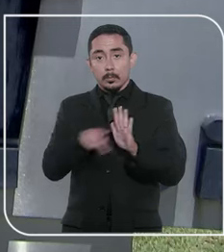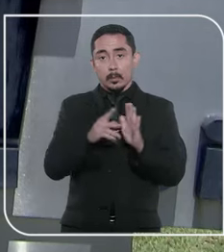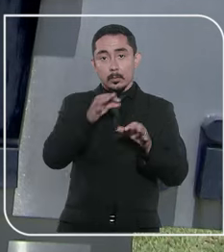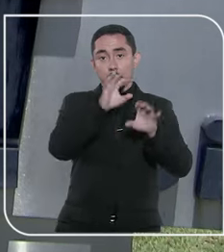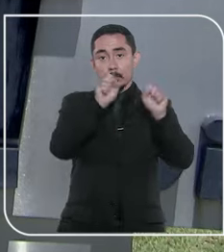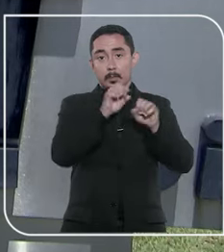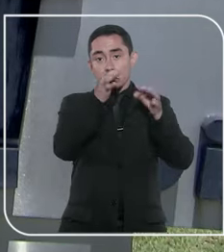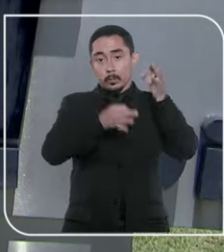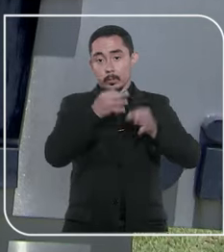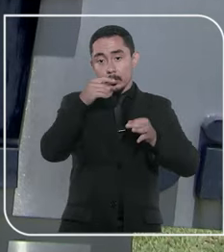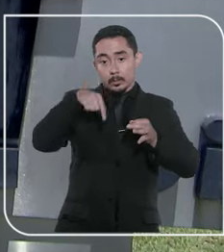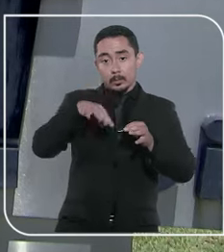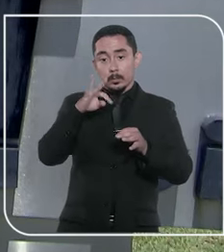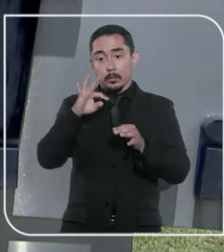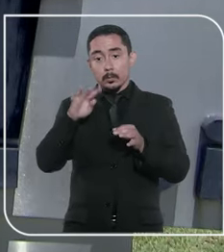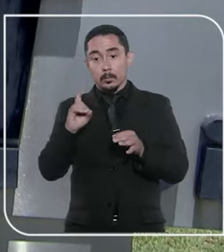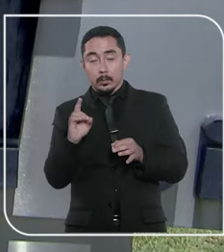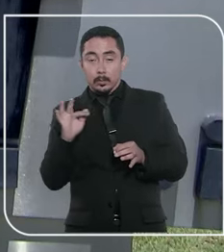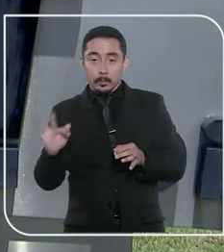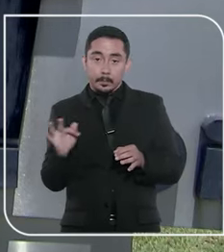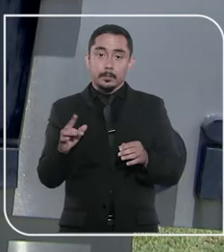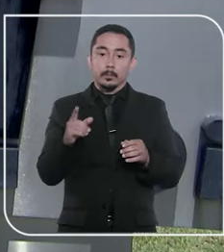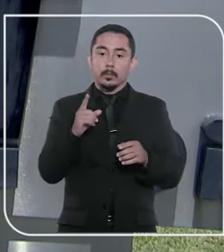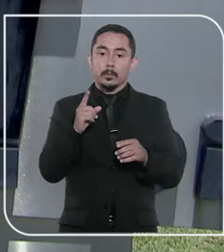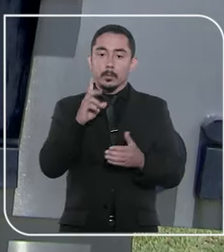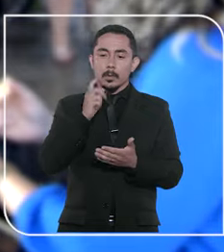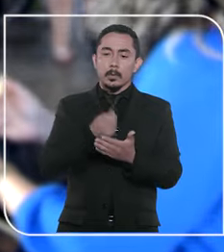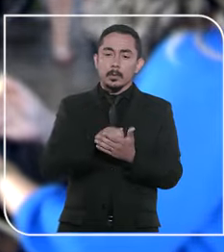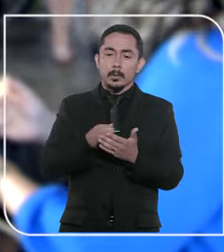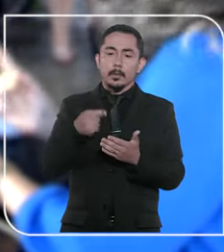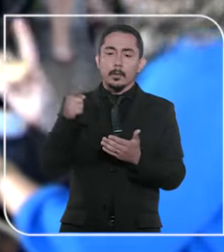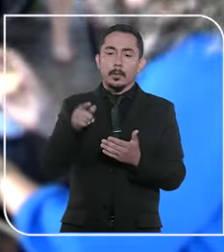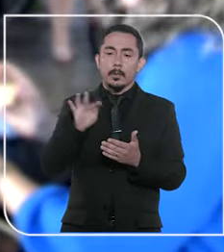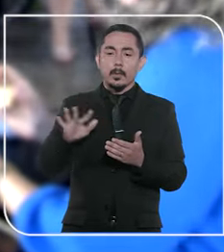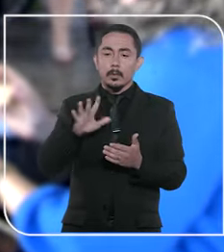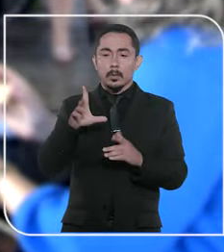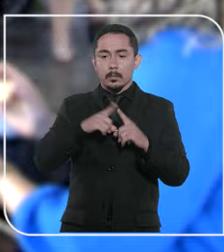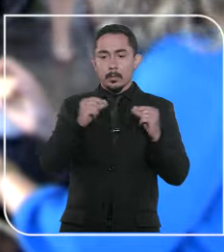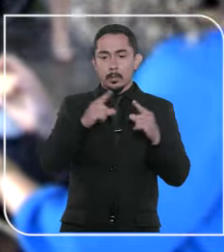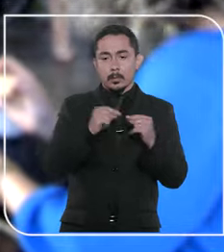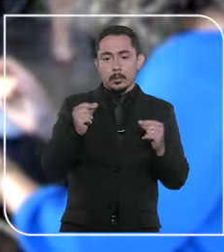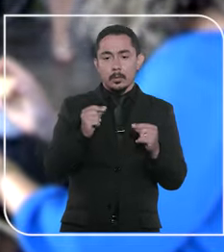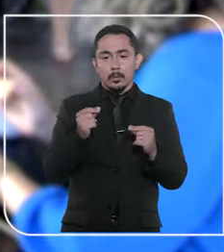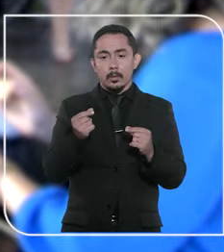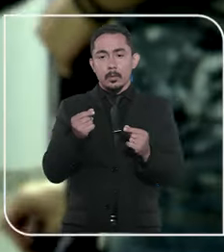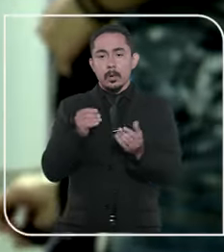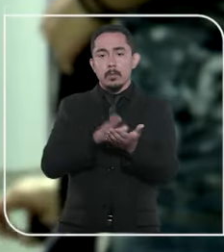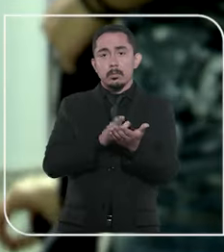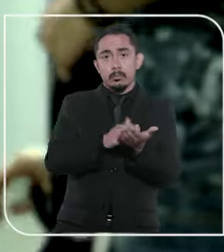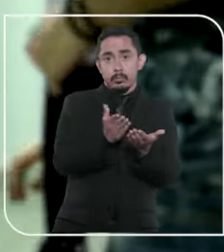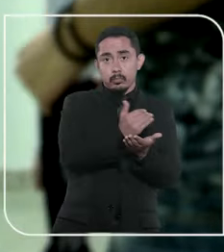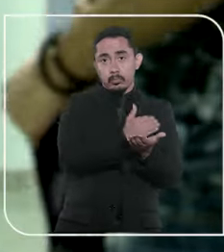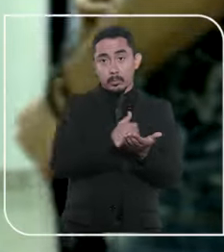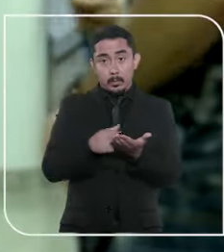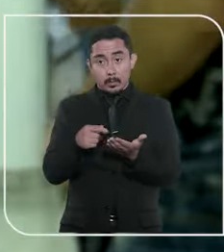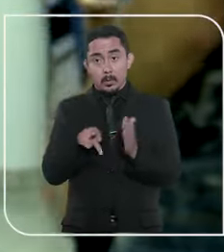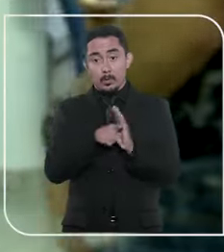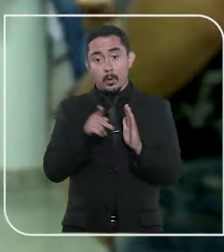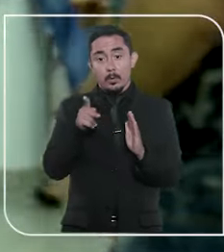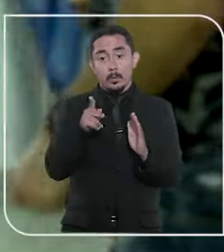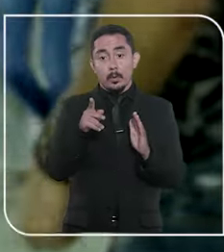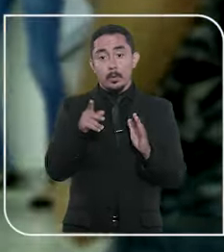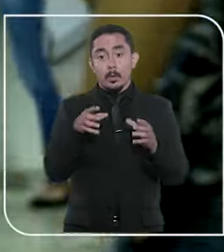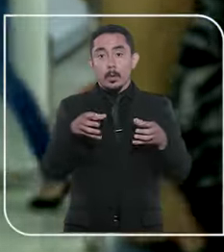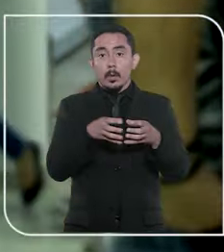acórdão do Tribunal de Justiça do Distrito Federal e dos Territórios, que havia determinado a uma faculdade de Brasília que cobrasse de um grupo de